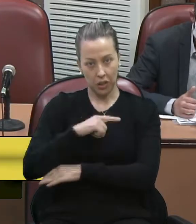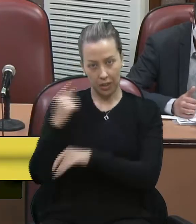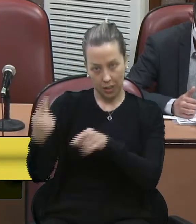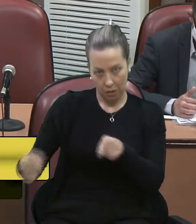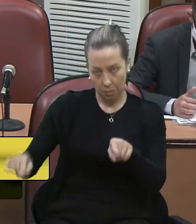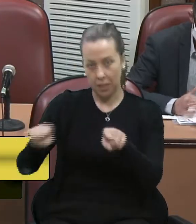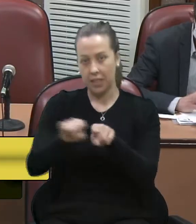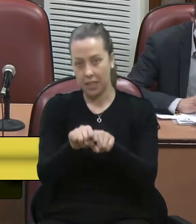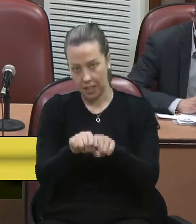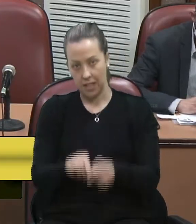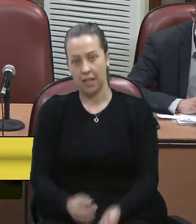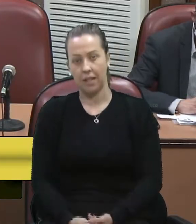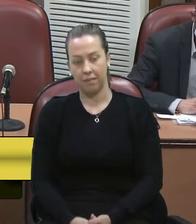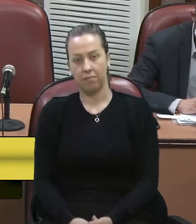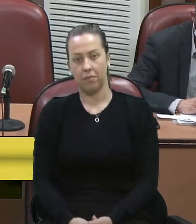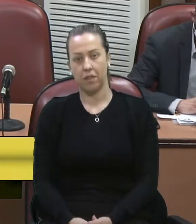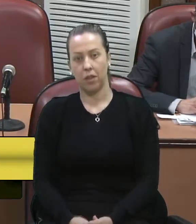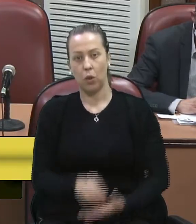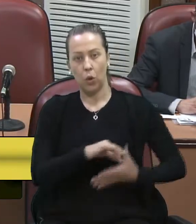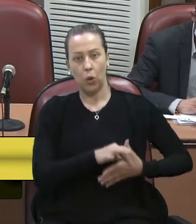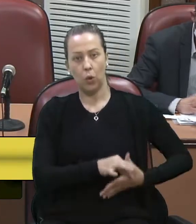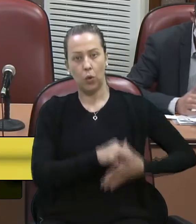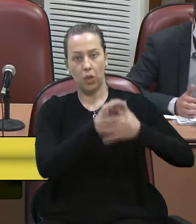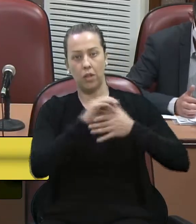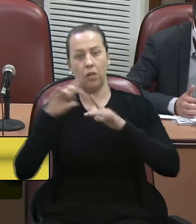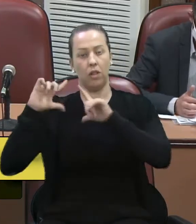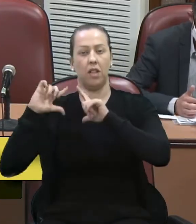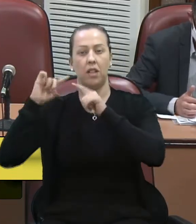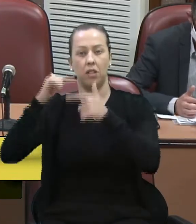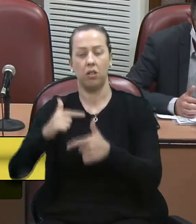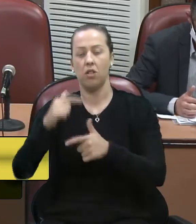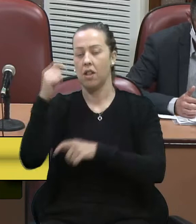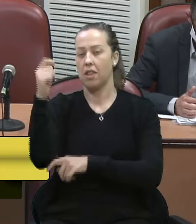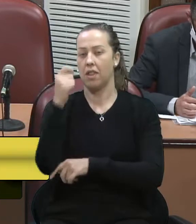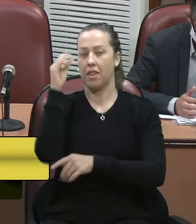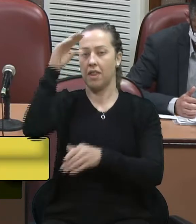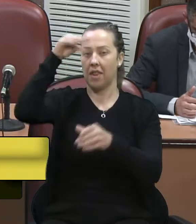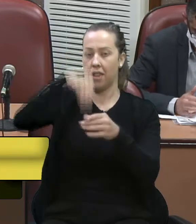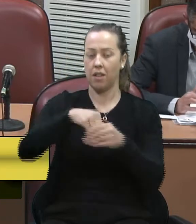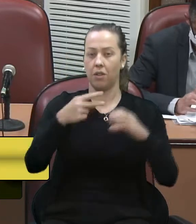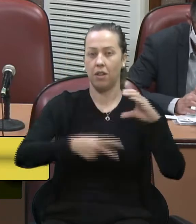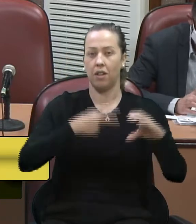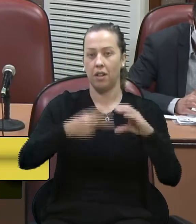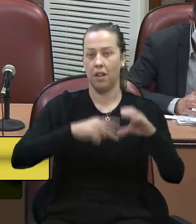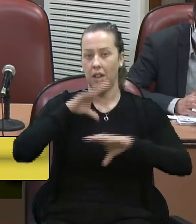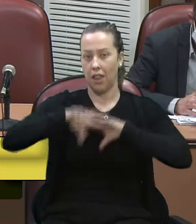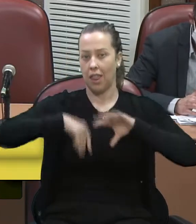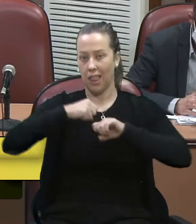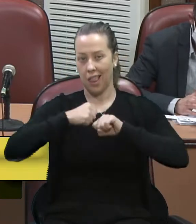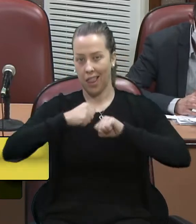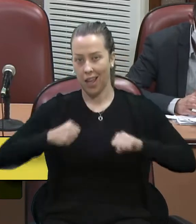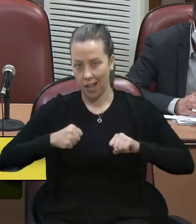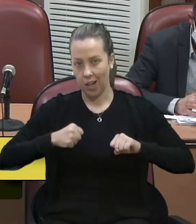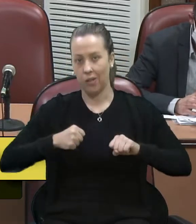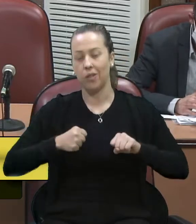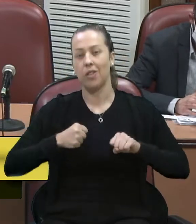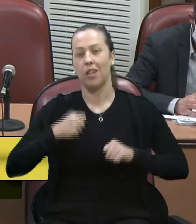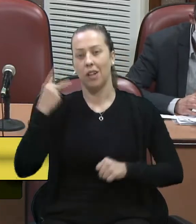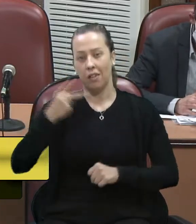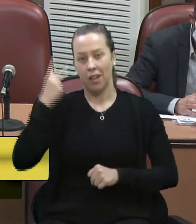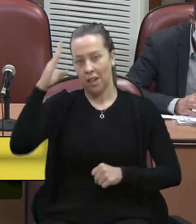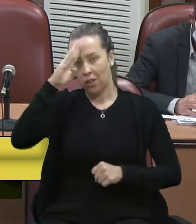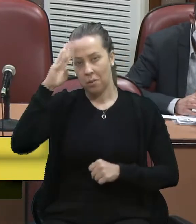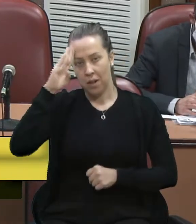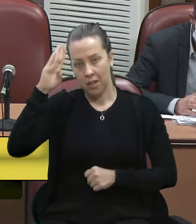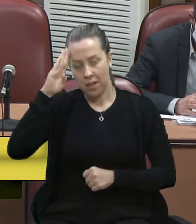do líder do tradicionalismo na Câmara, o vereador Daniluz, o vereador Bressan,